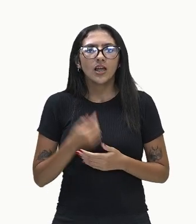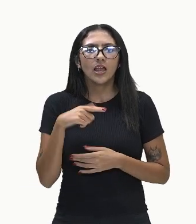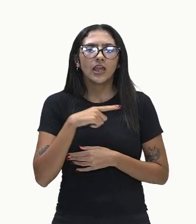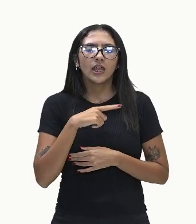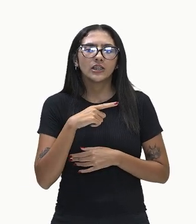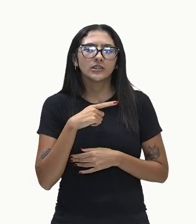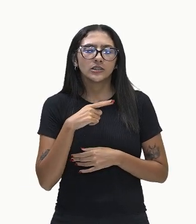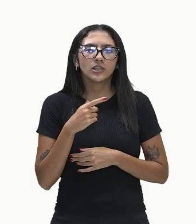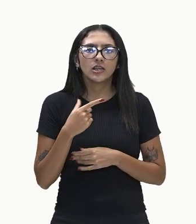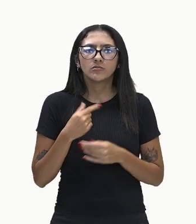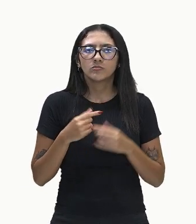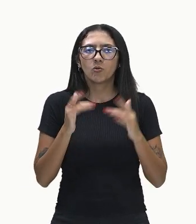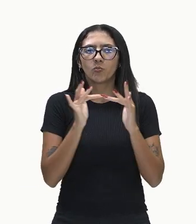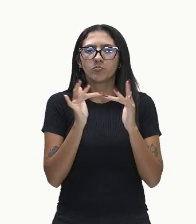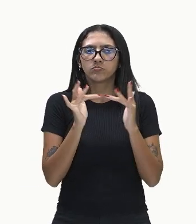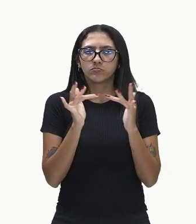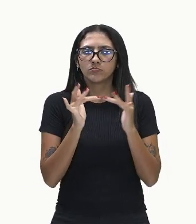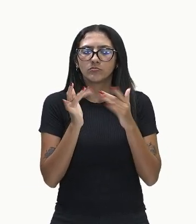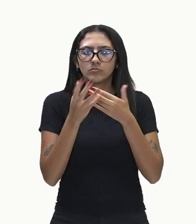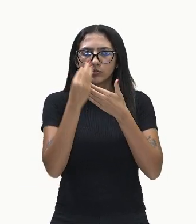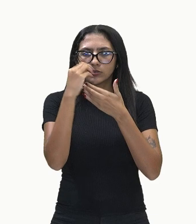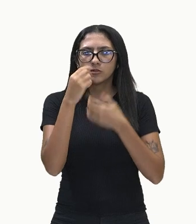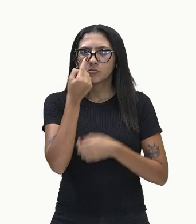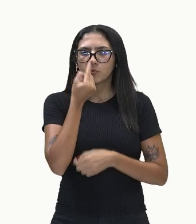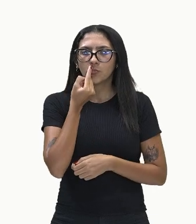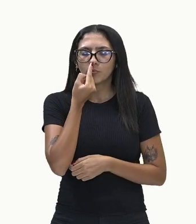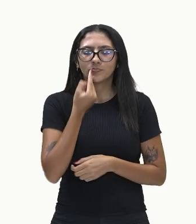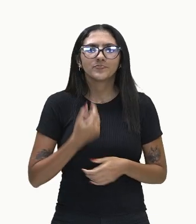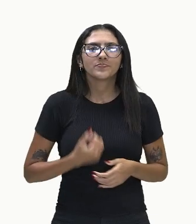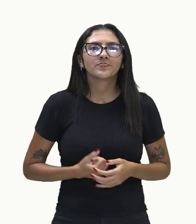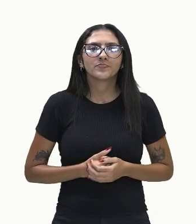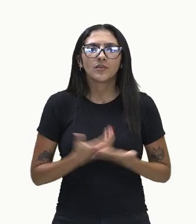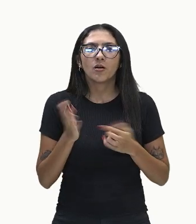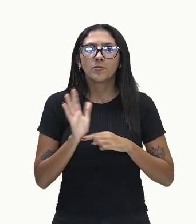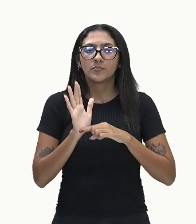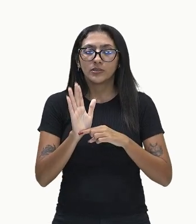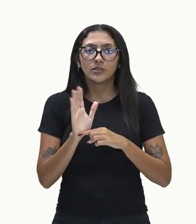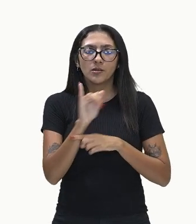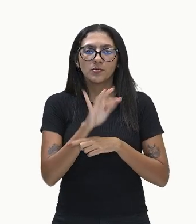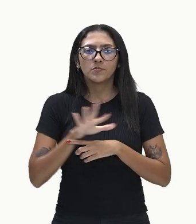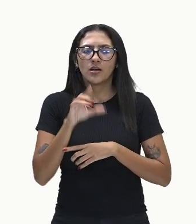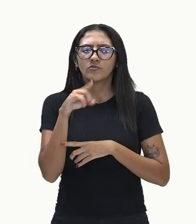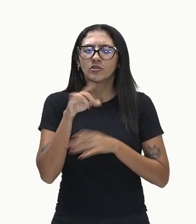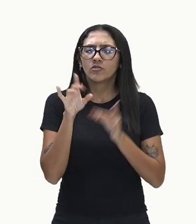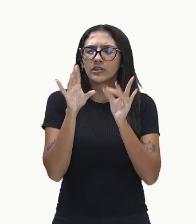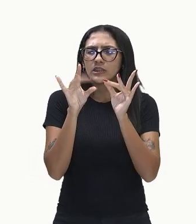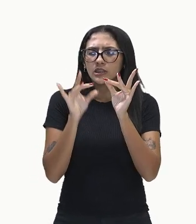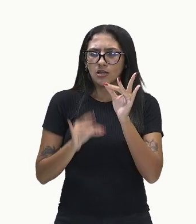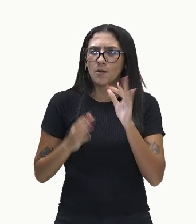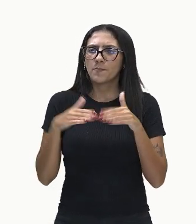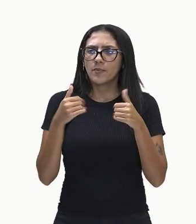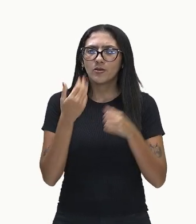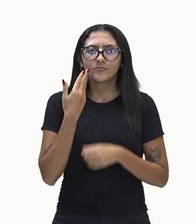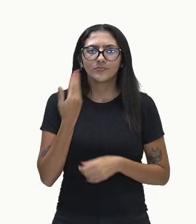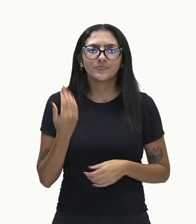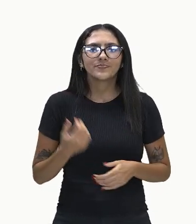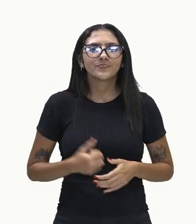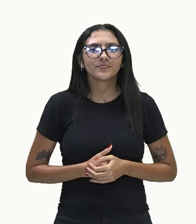olfativo. Na imagem que eu vou apresentar agora, vocês vão conseguir identificar essas estruturas em mais detalhes. Vamos lá, então?